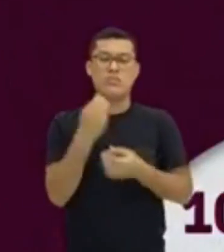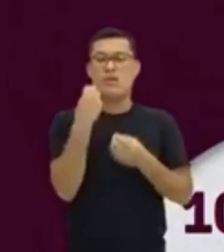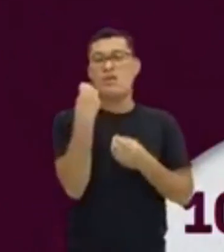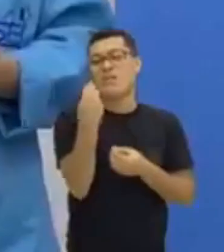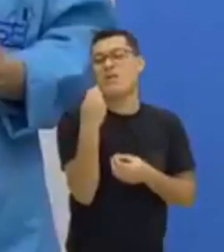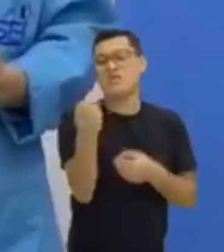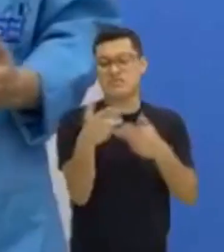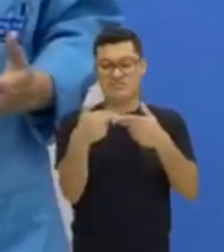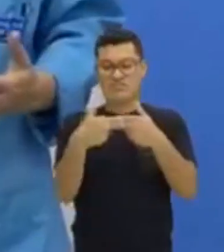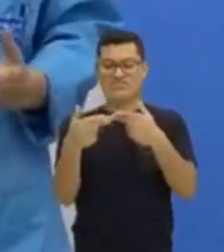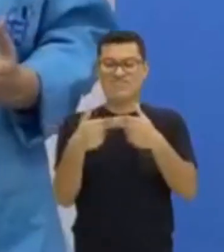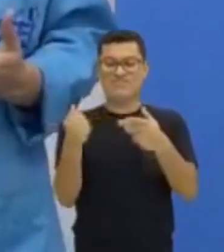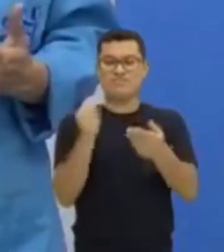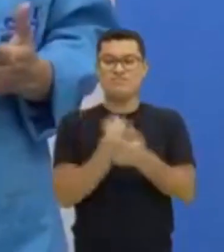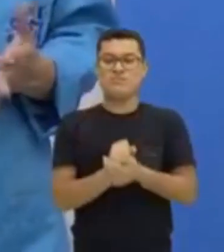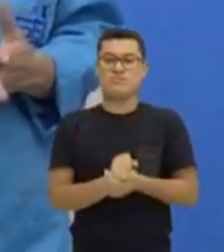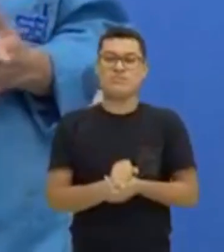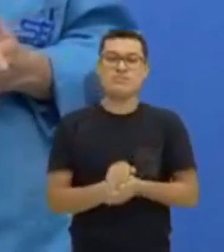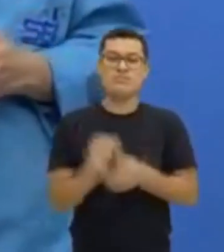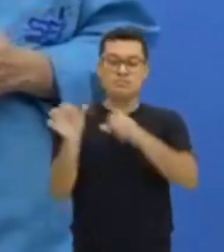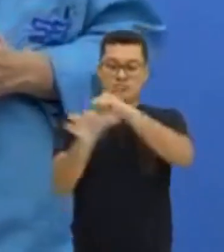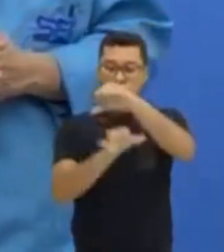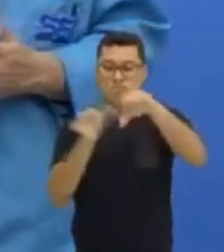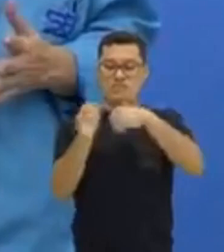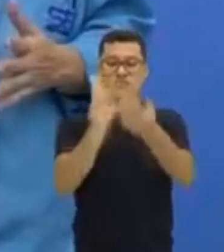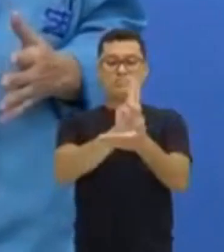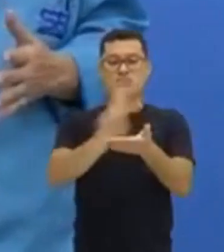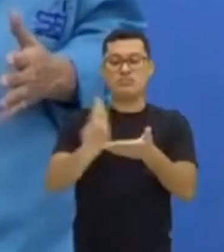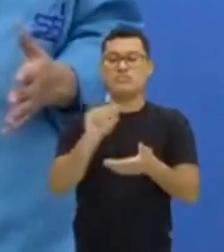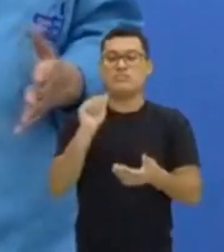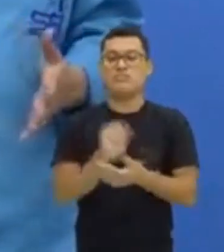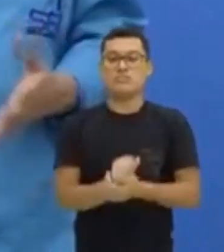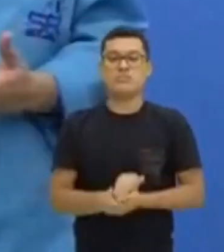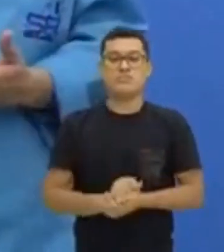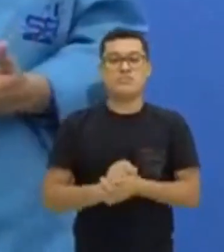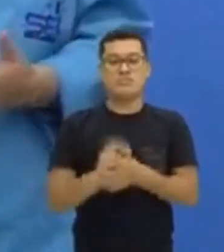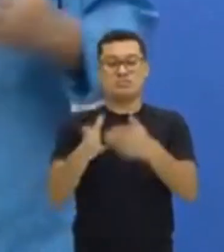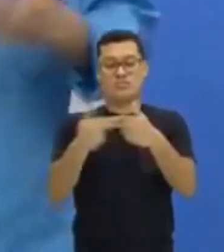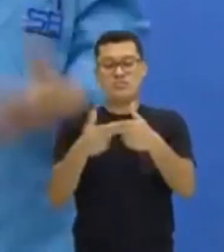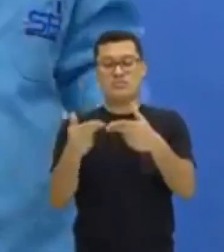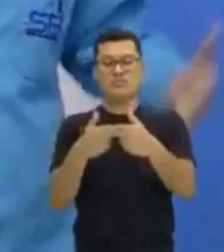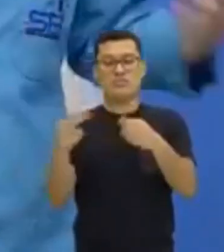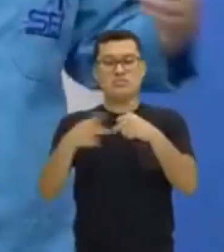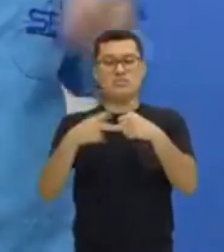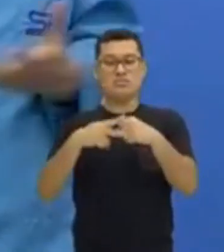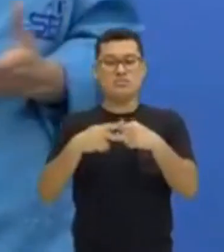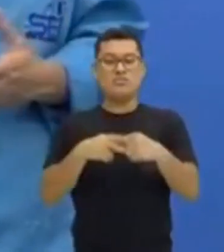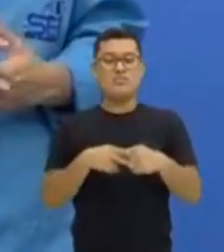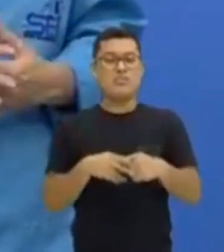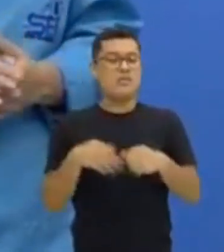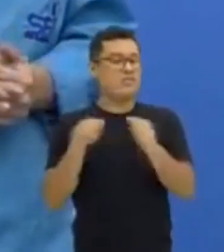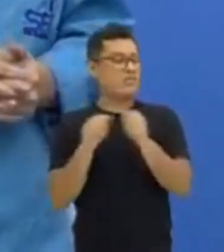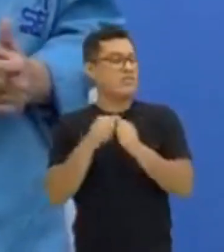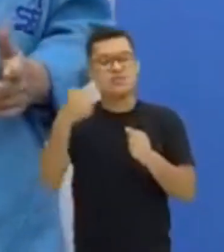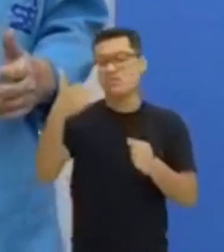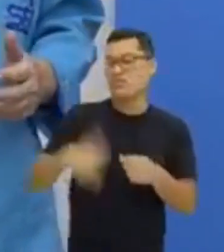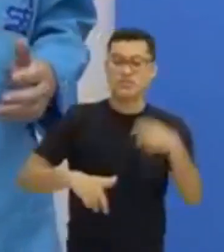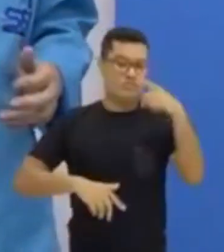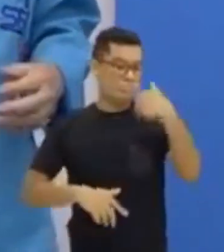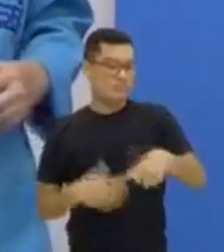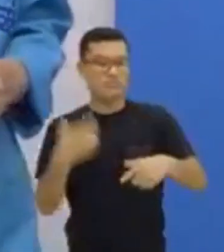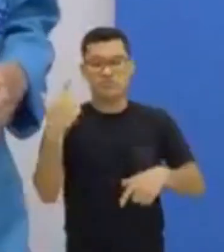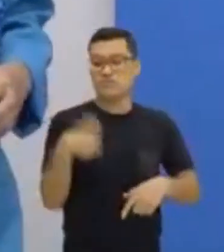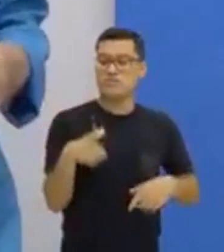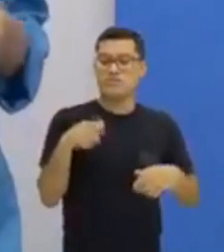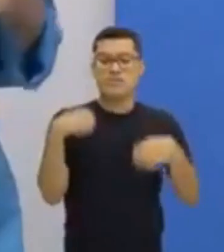Ele vai me servir para substituir nomes. É para isso que servem os pronomes. Você não vai repetir os nomes. Você não